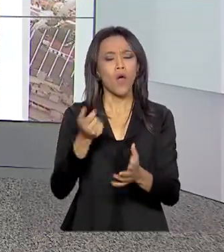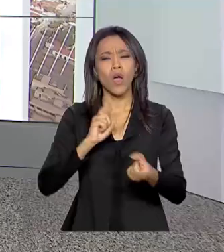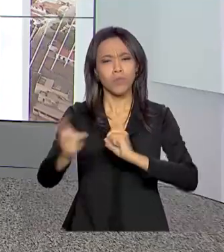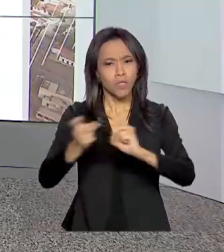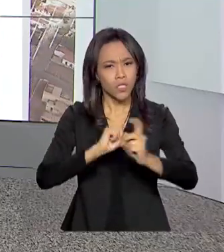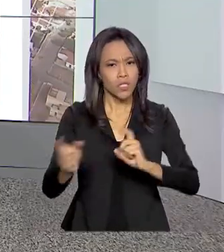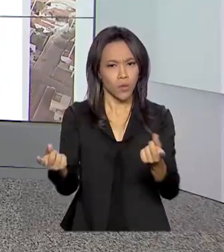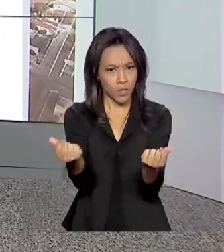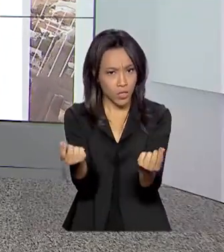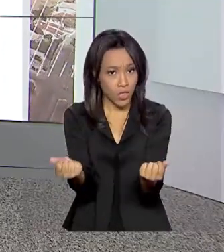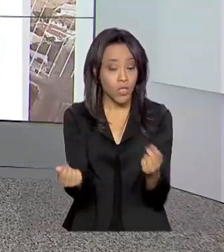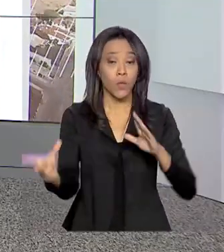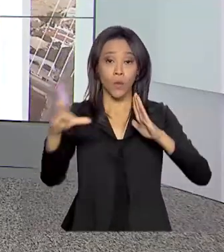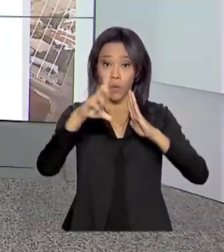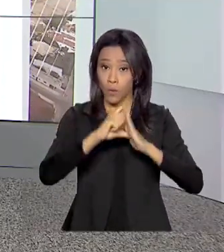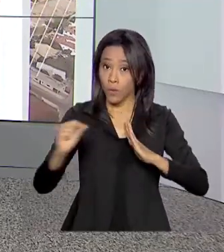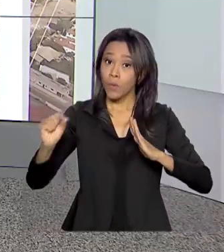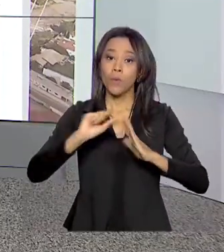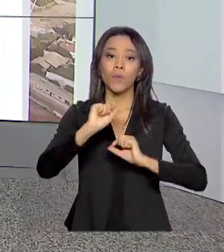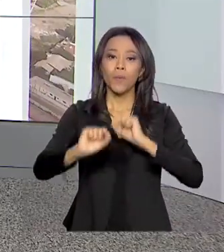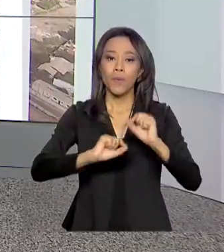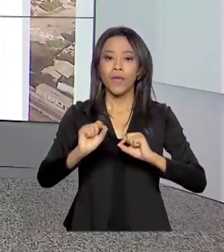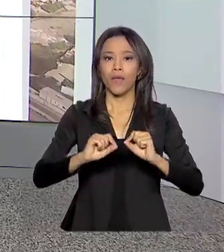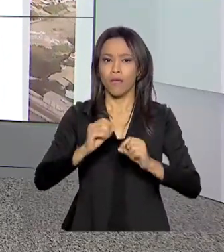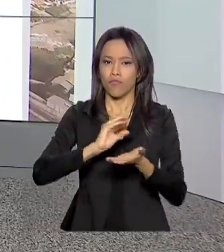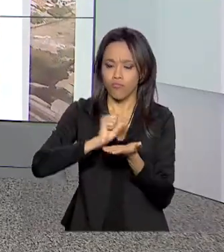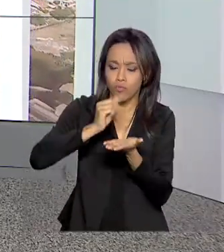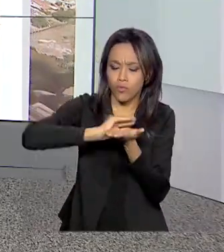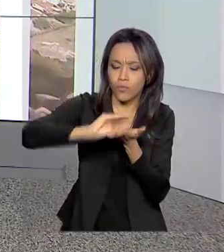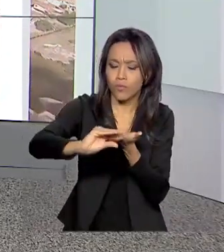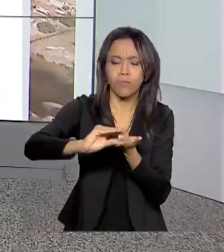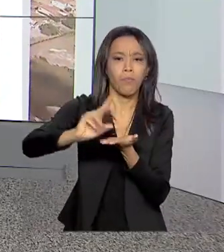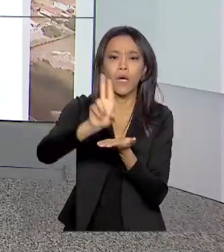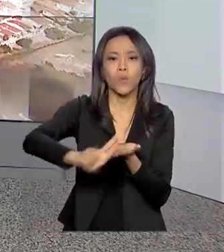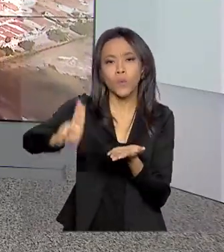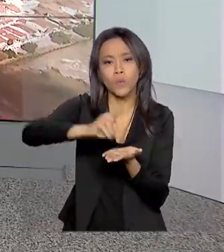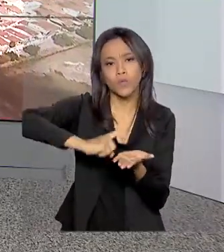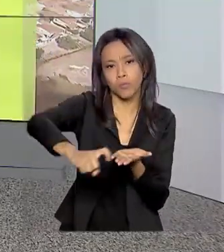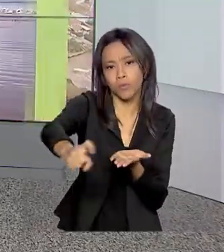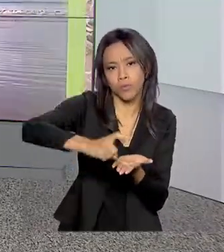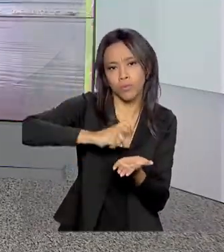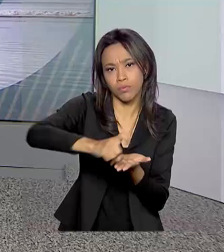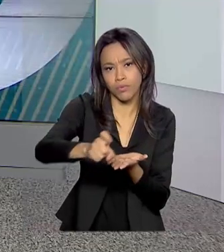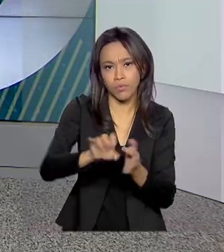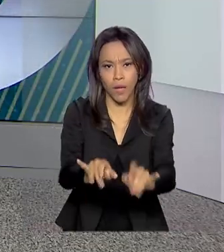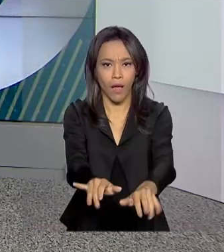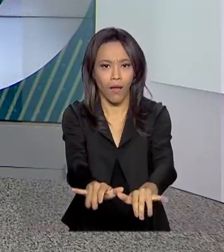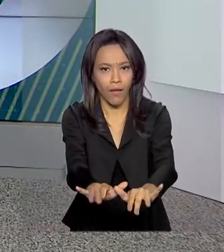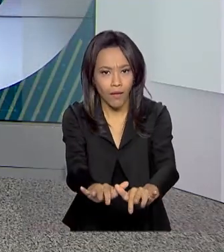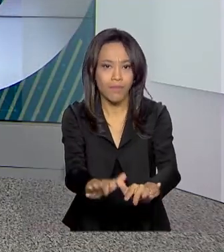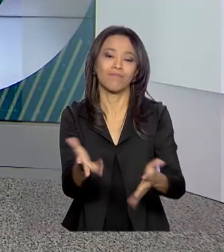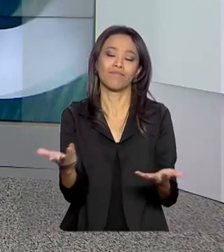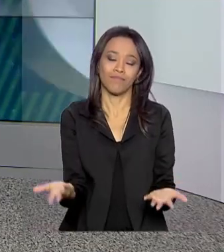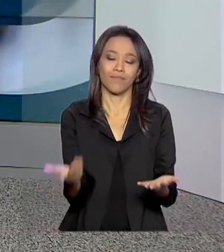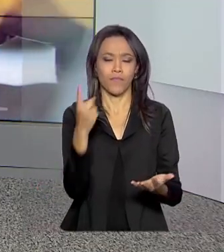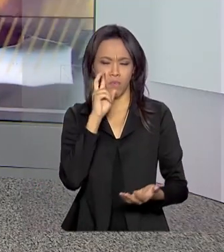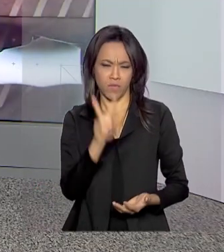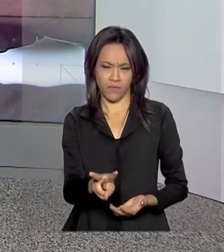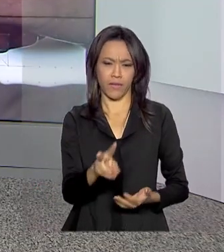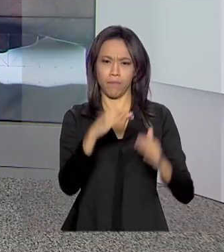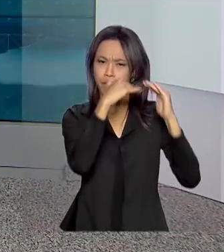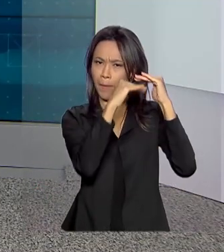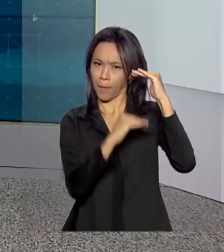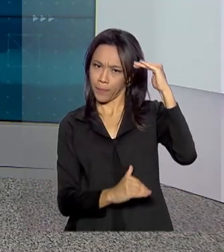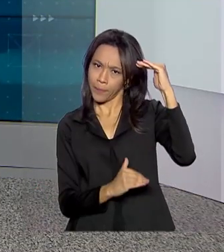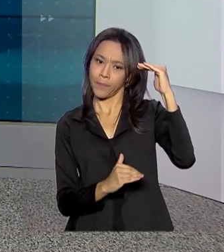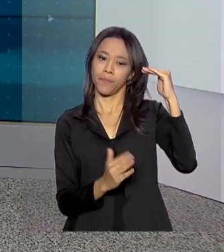o Planalto investiu na digitalização de serviços do governo. Vamos dar uma olhada em alguns exemplos aqui no telão? Então, vamos